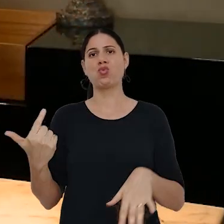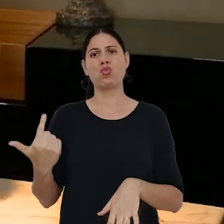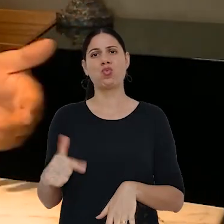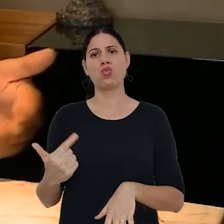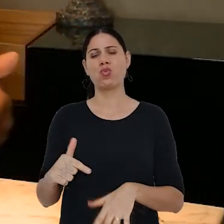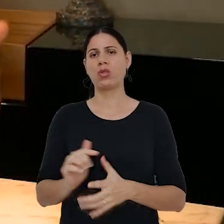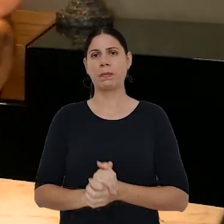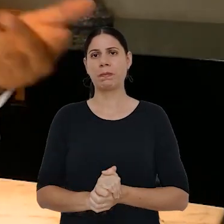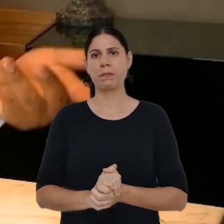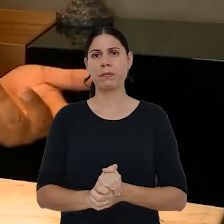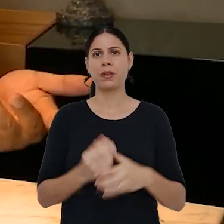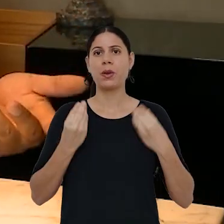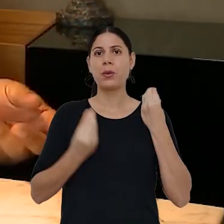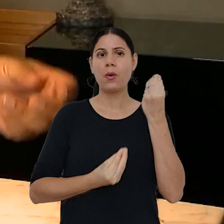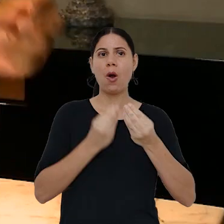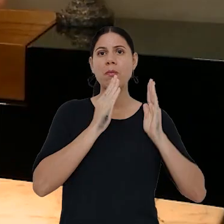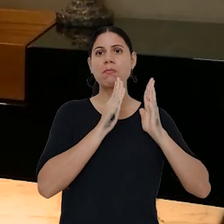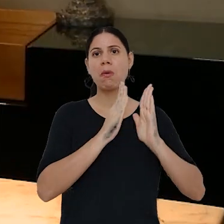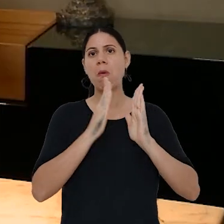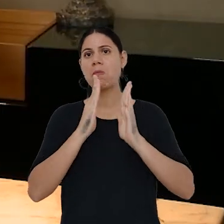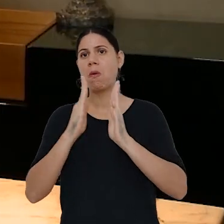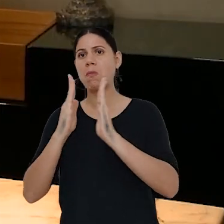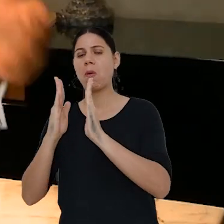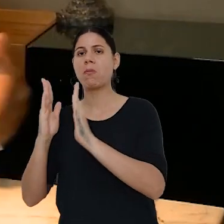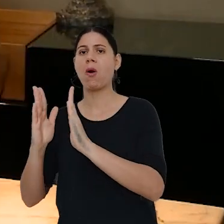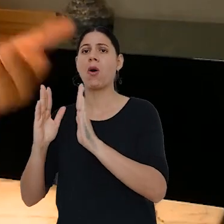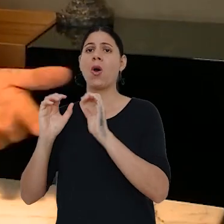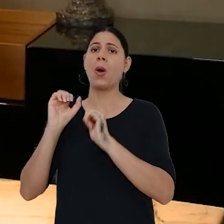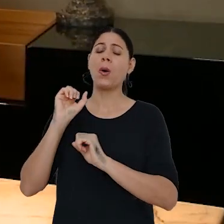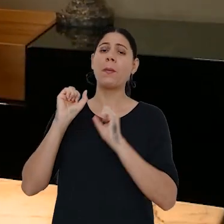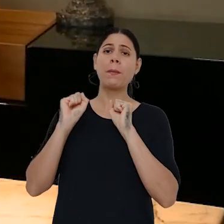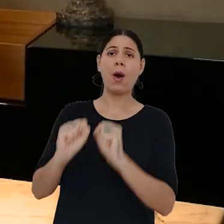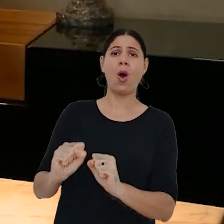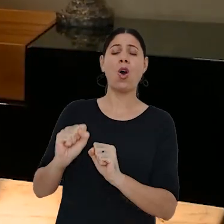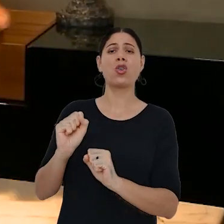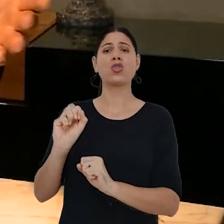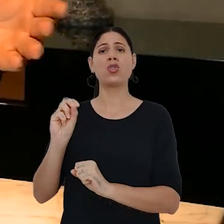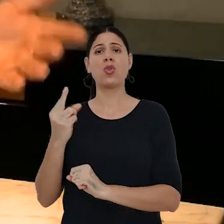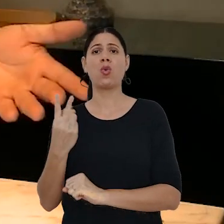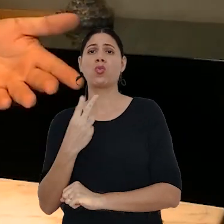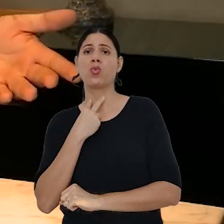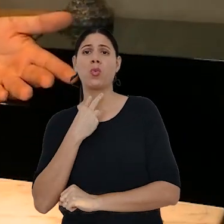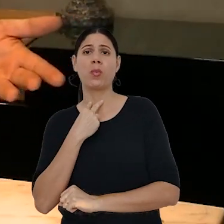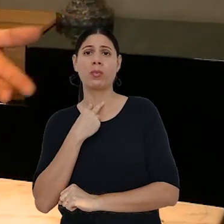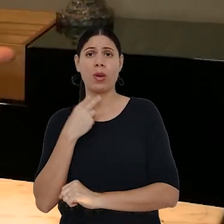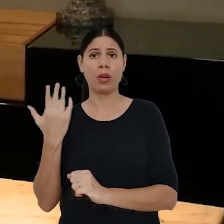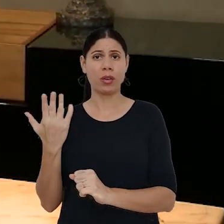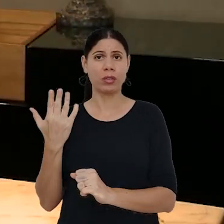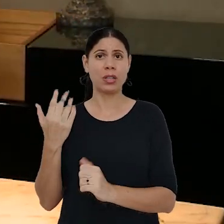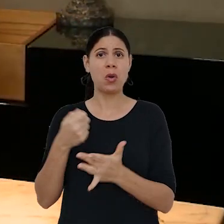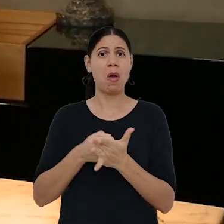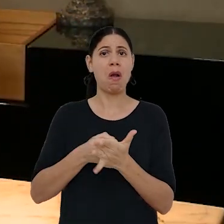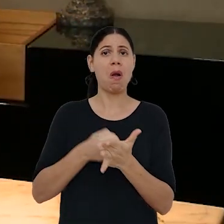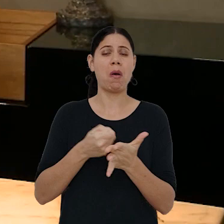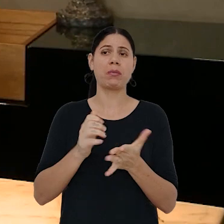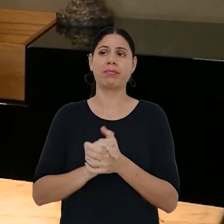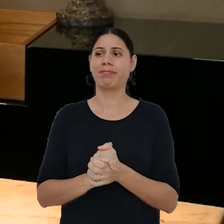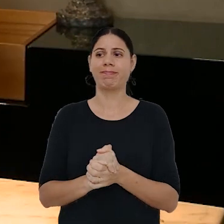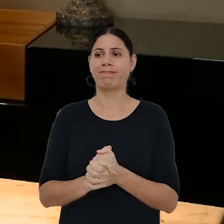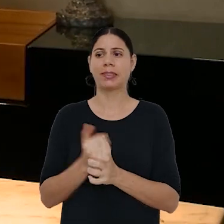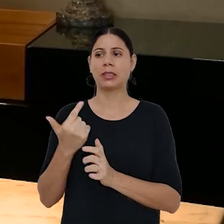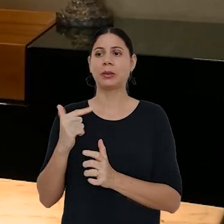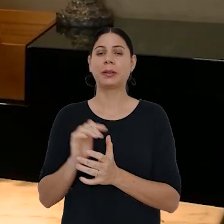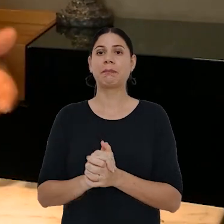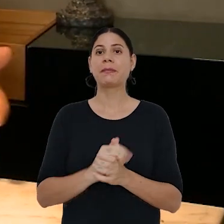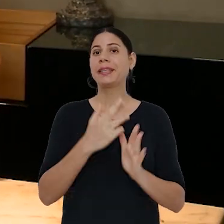como deve ocorrer as etapas e o que poderia ou não ser exigido numa etapa de concurso público. A bem da verdade, o que vem